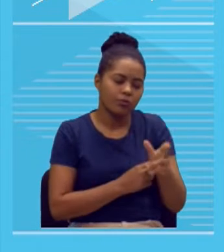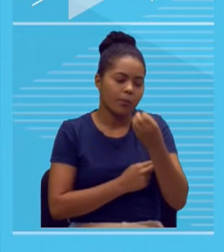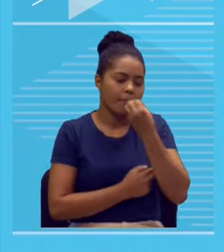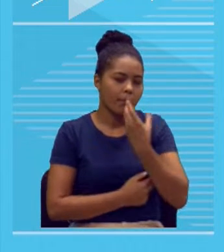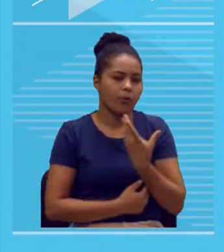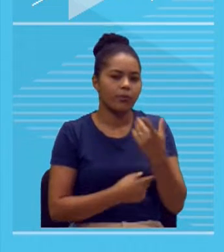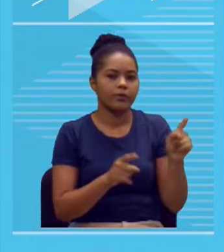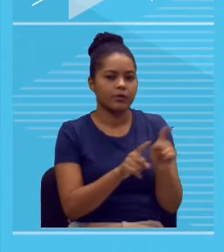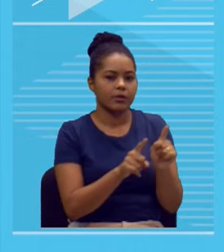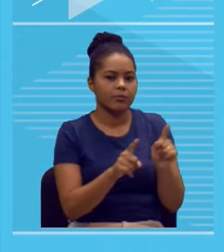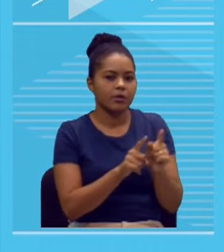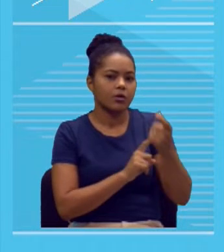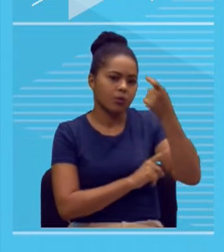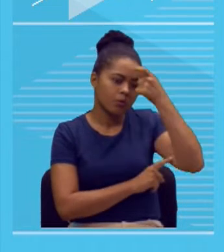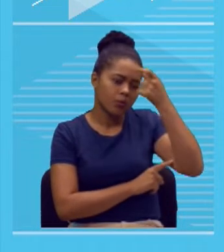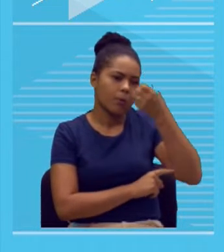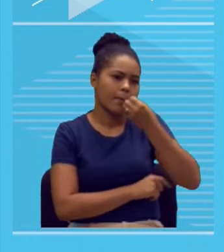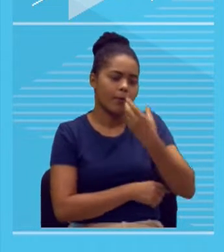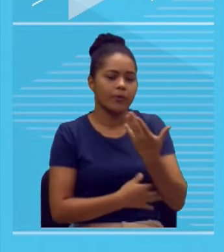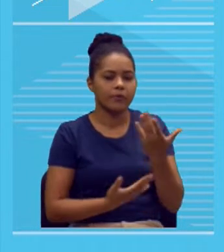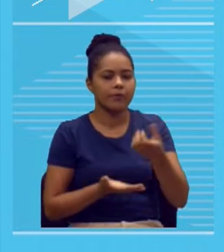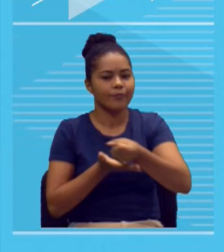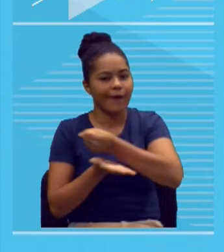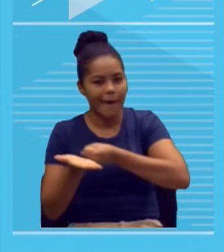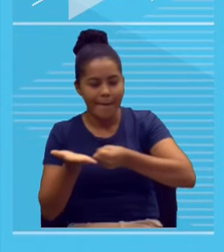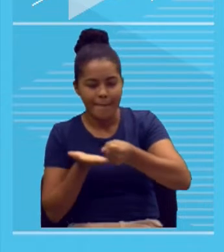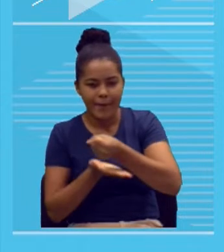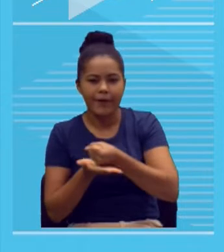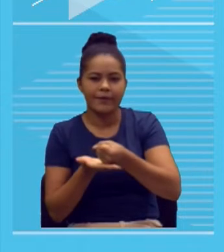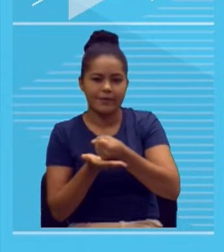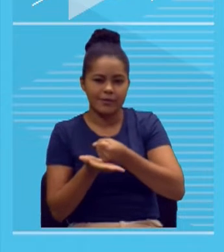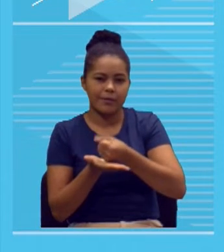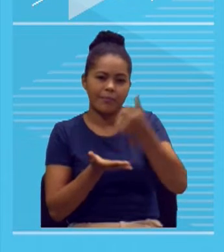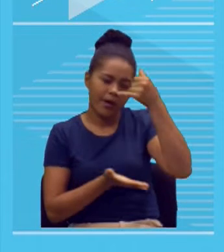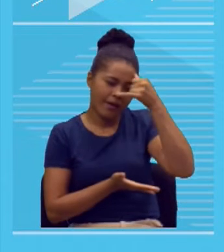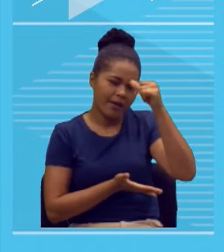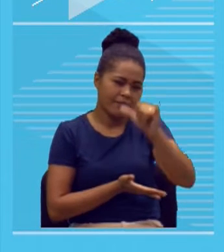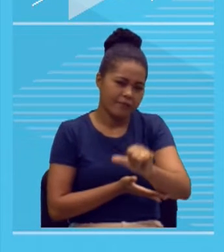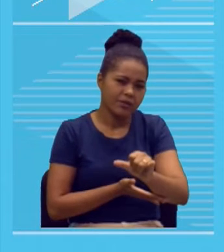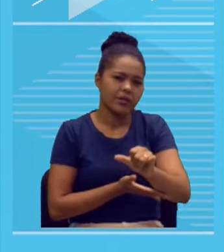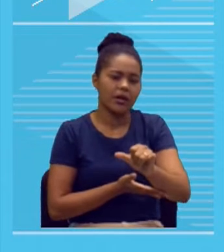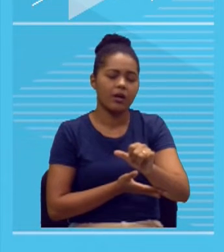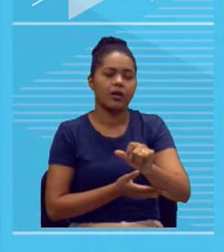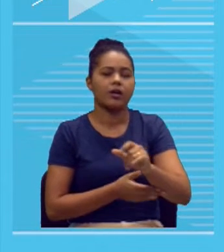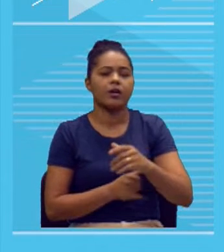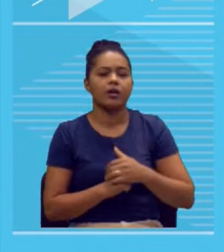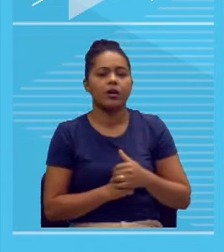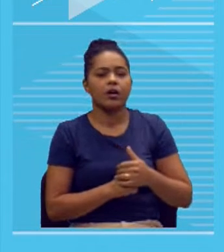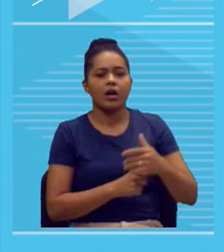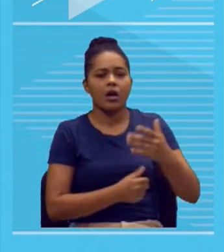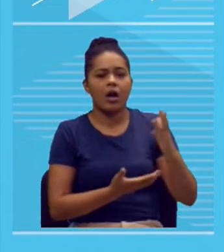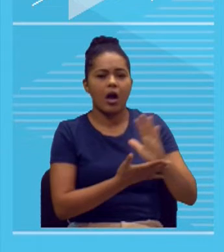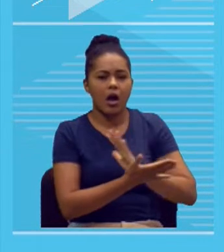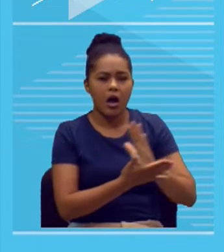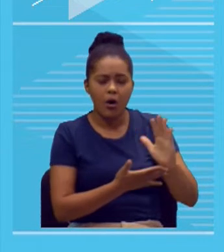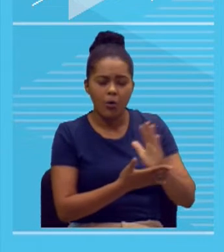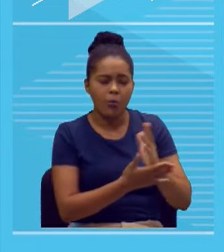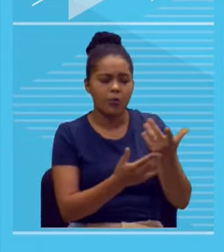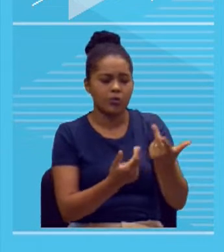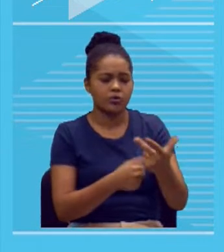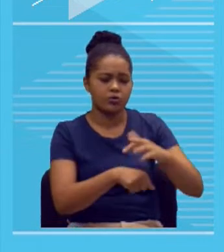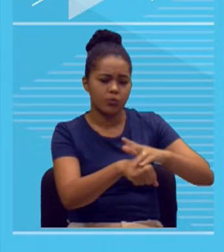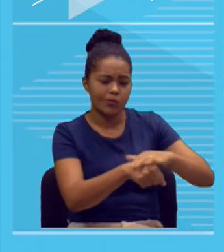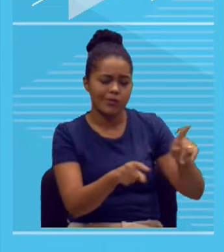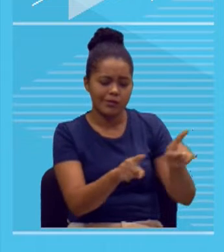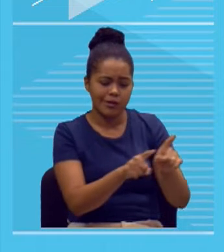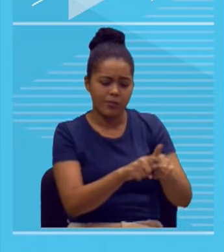estabilidade mental, isso é fundamental para que a pessoa não venha contrair ou que se Deus o livre contraia o câncer de mama,